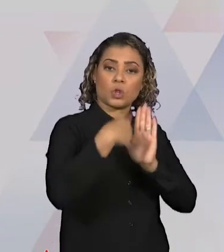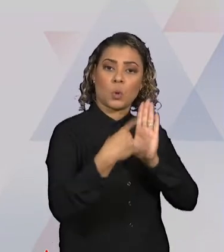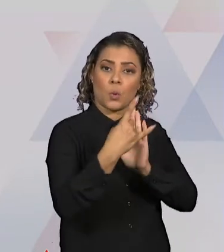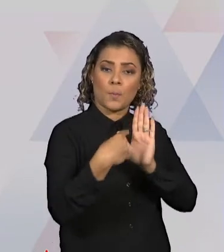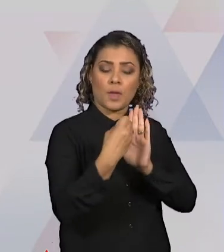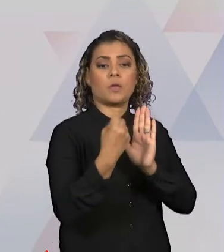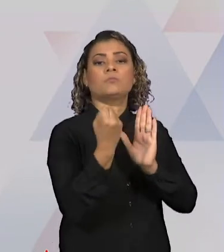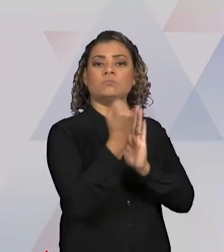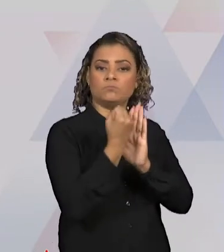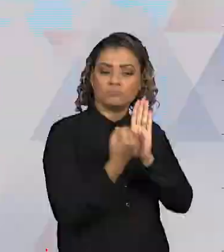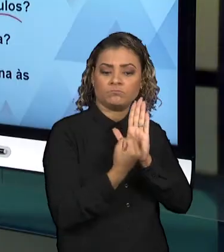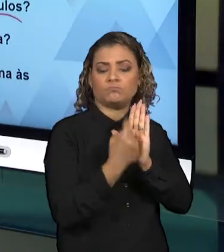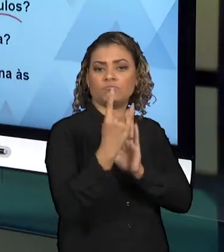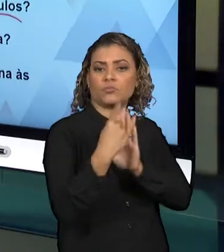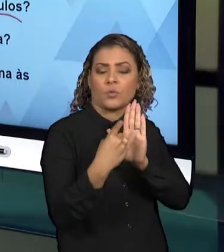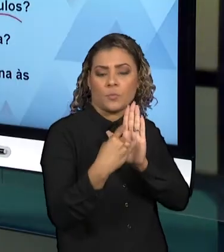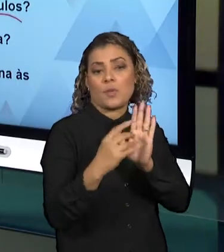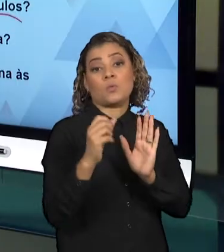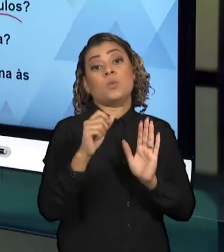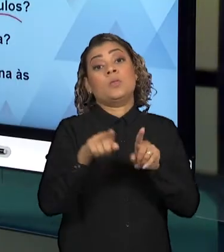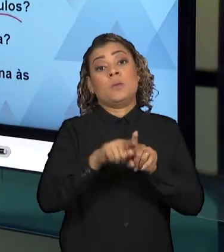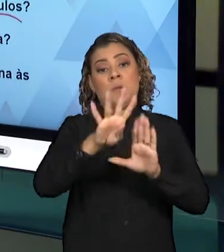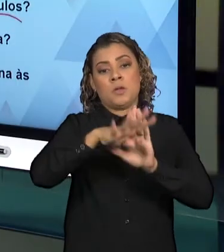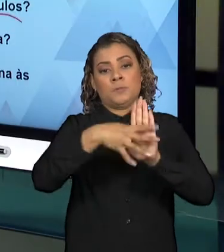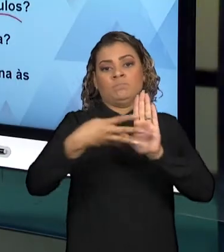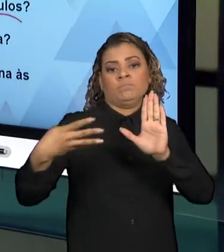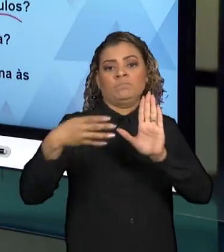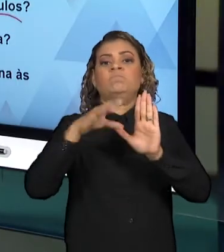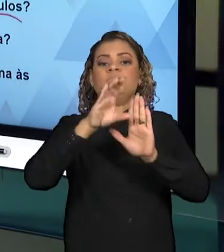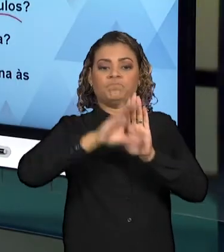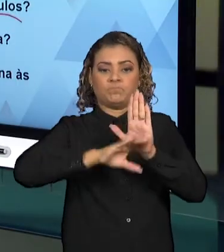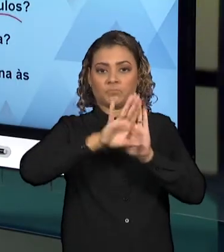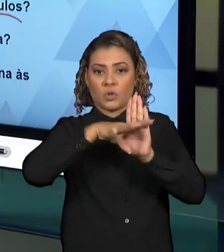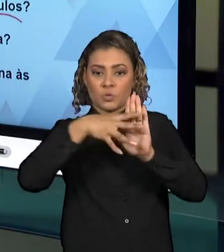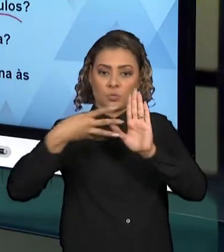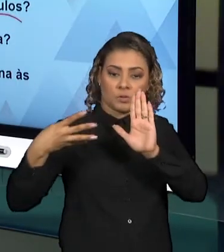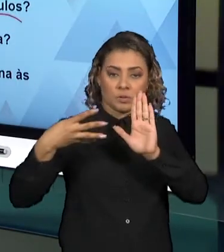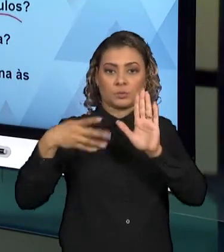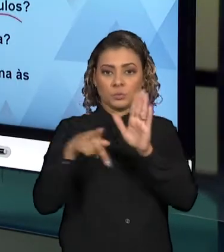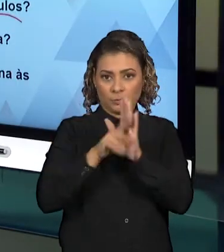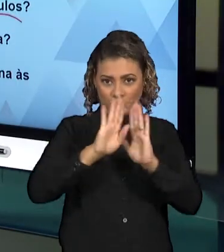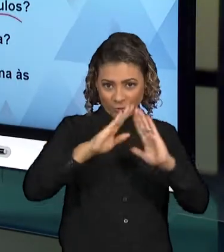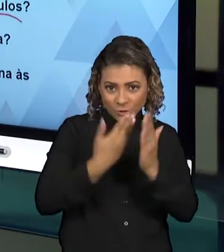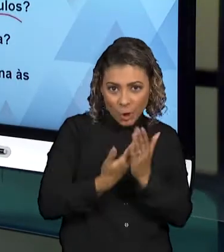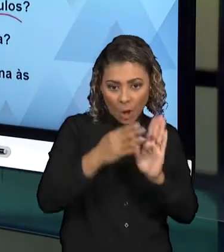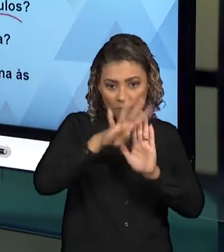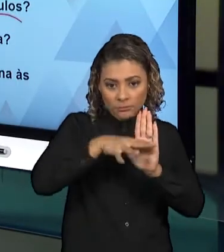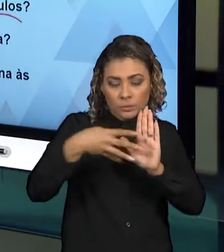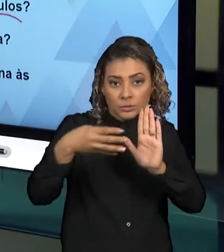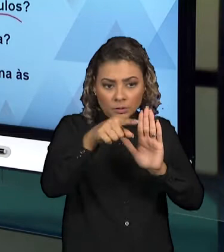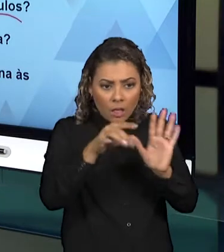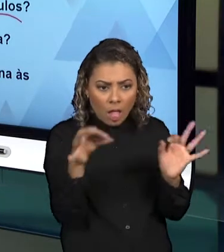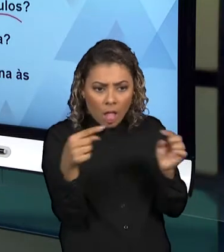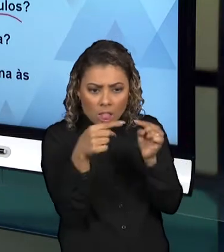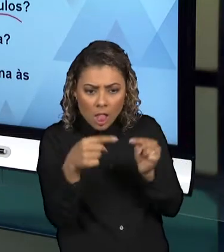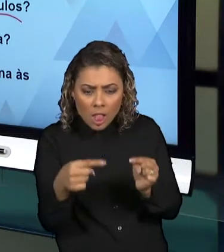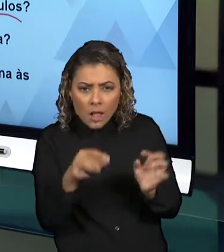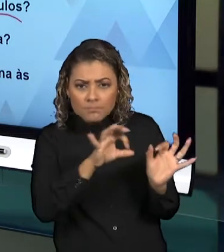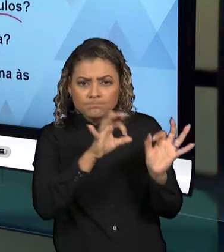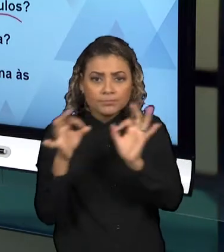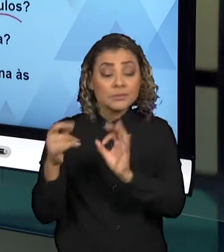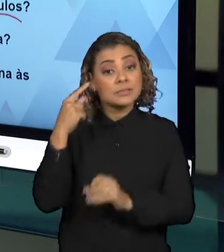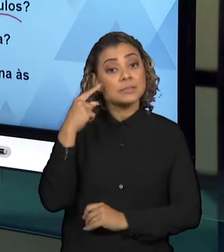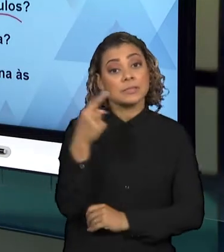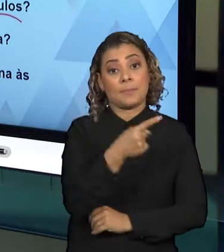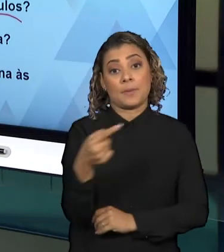que foram analisados. Então, em que momento que as leituras que vocês realizaram durante a semana 2